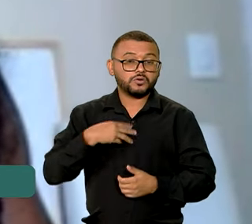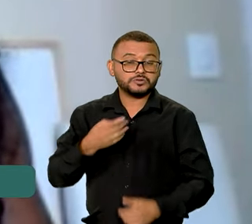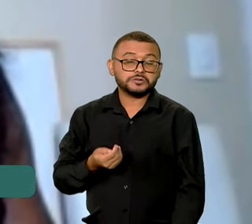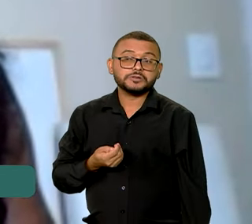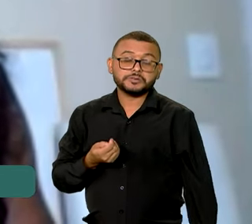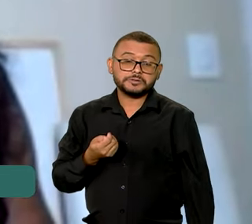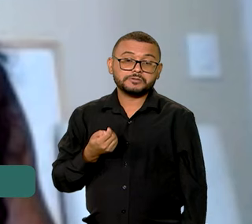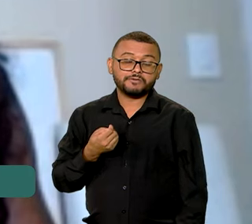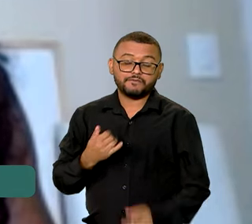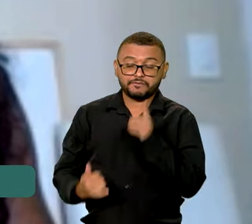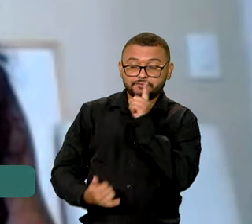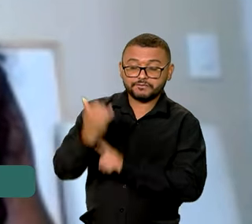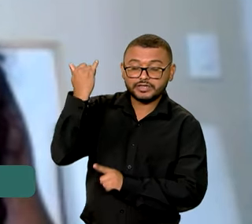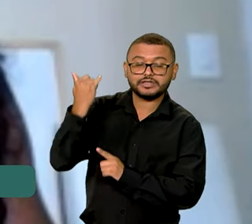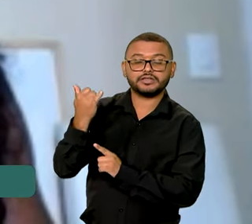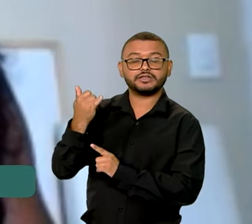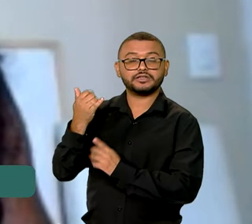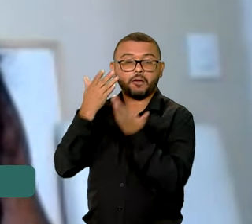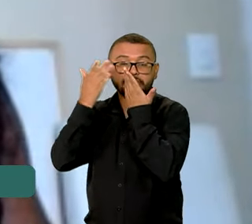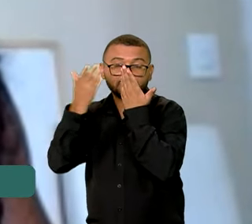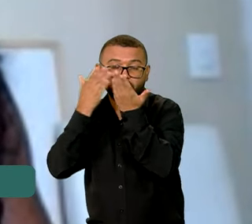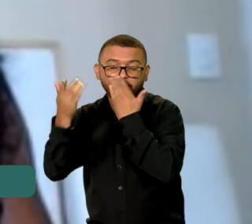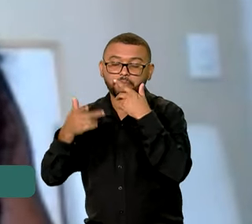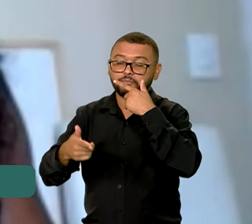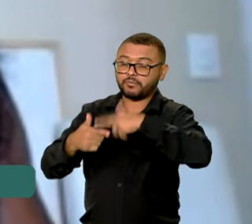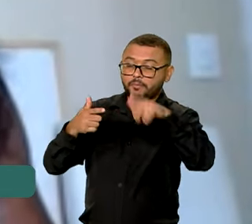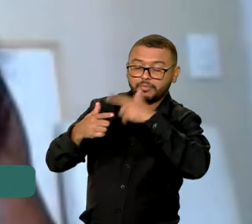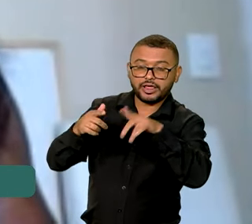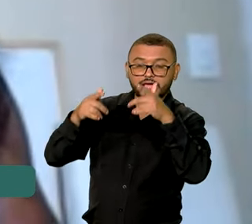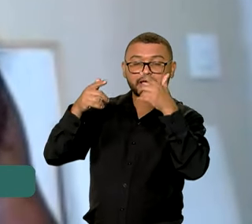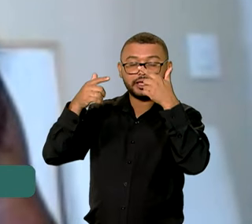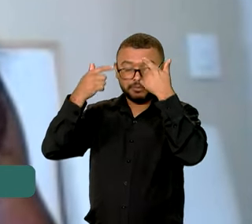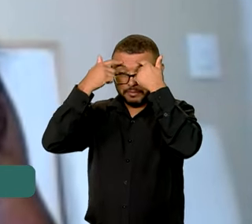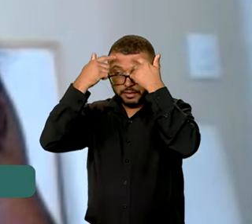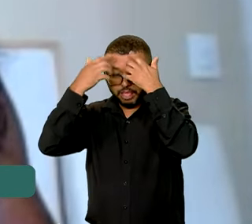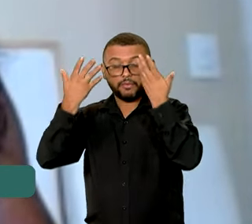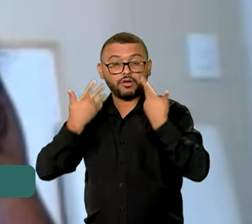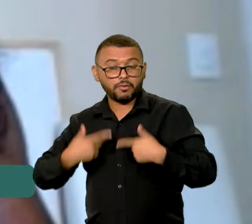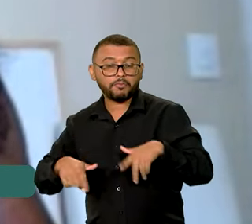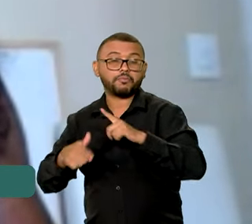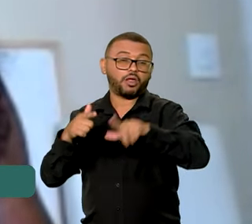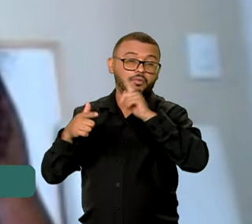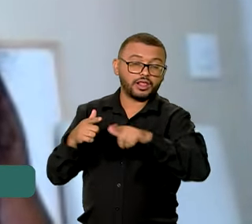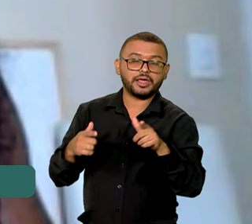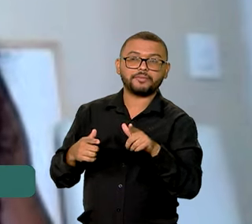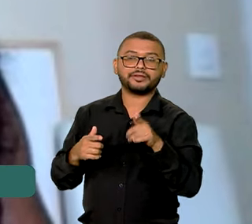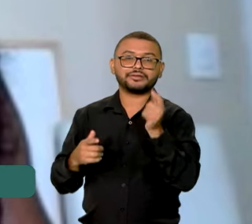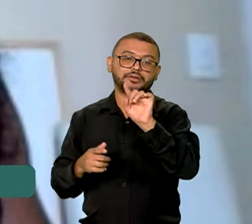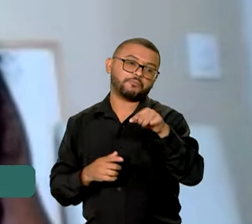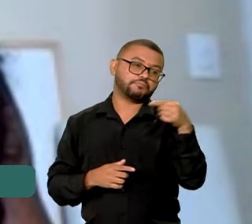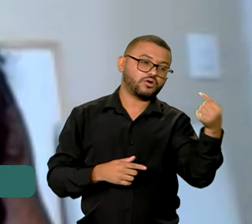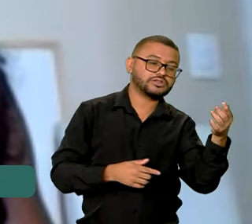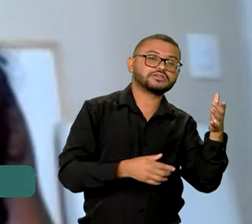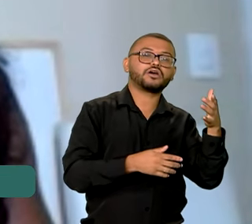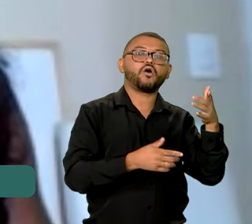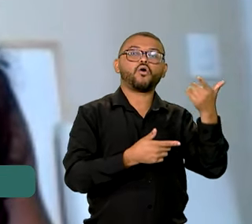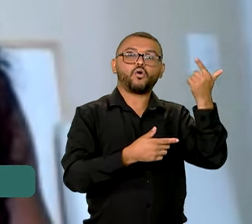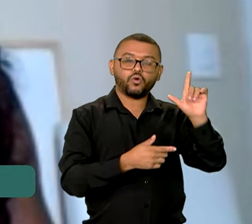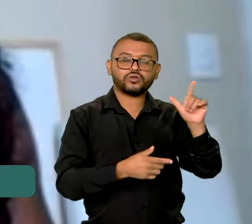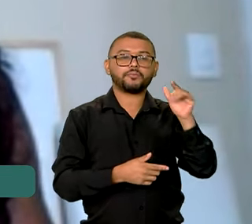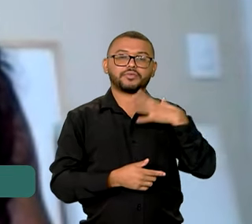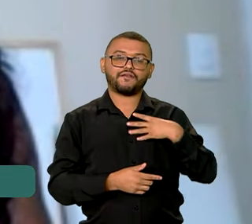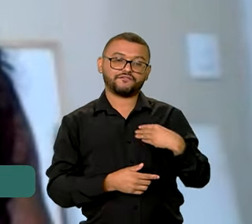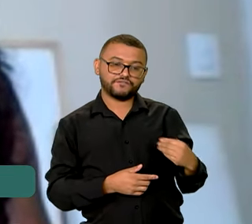Vivenciei agressões físicas, emocionais, psicológicas. E em outro relacionamento, na verdade, a minha